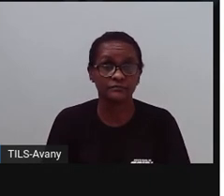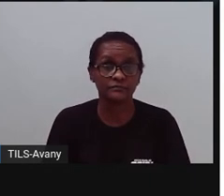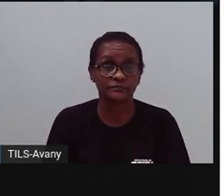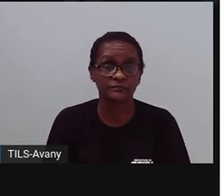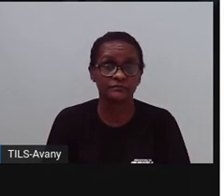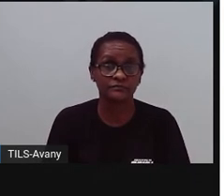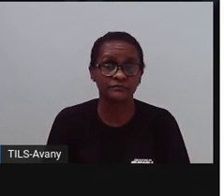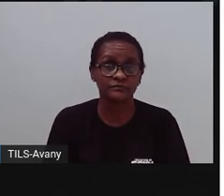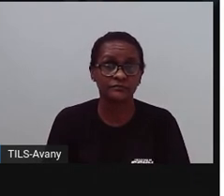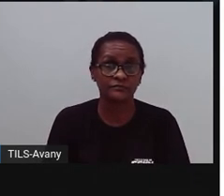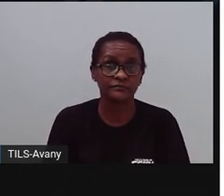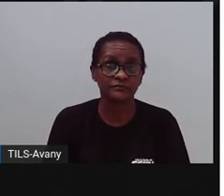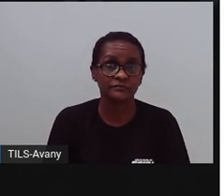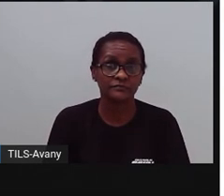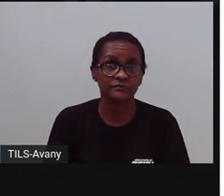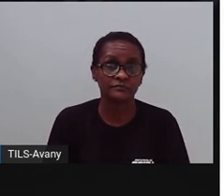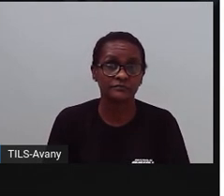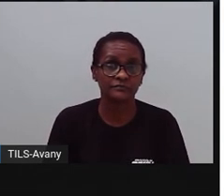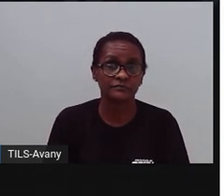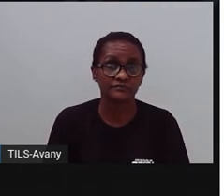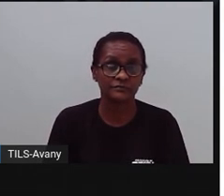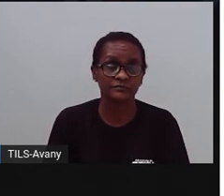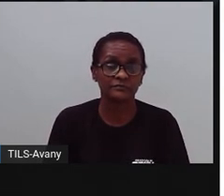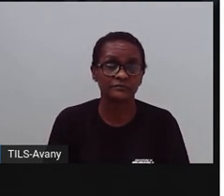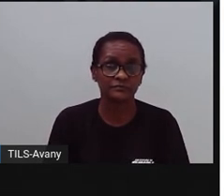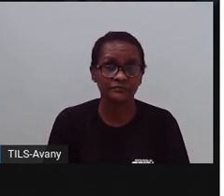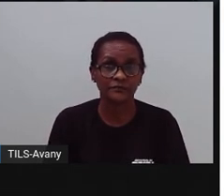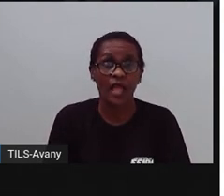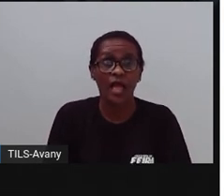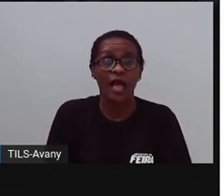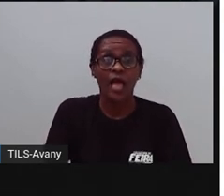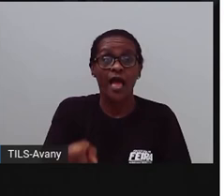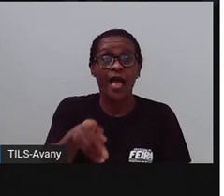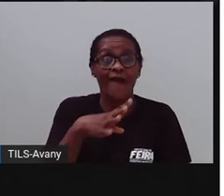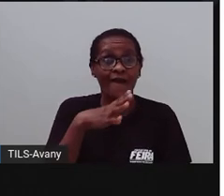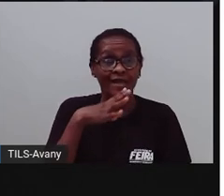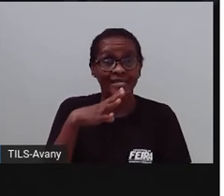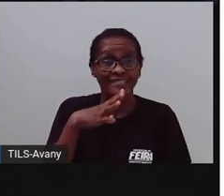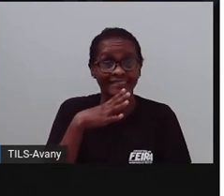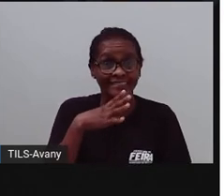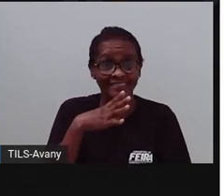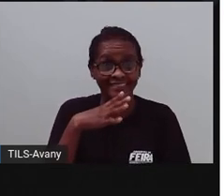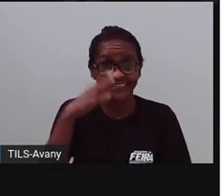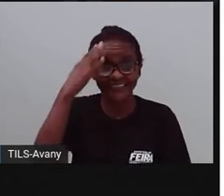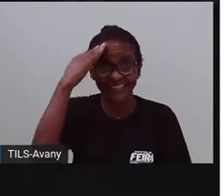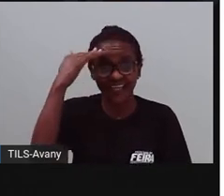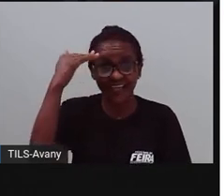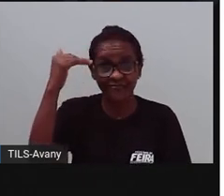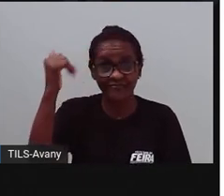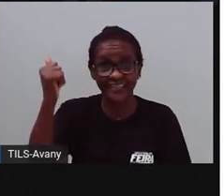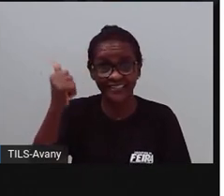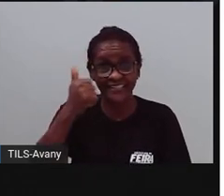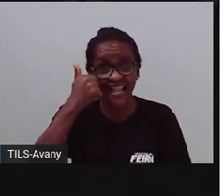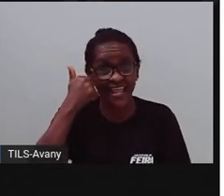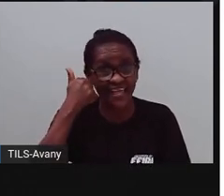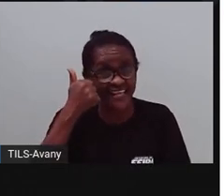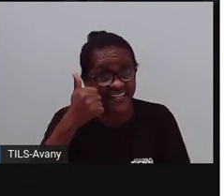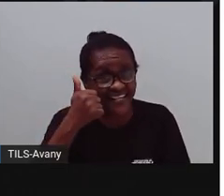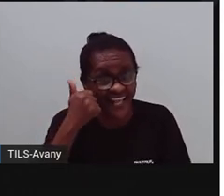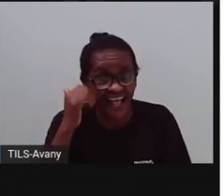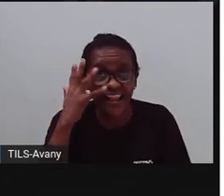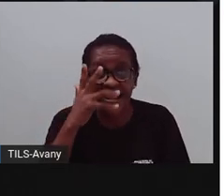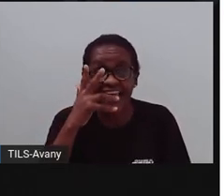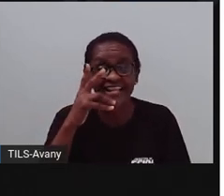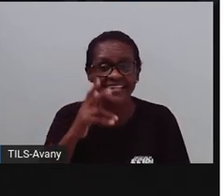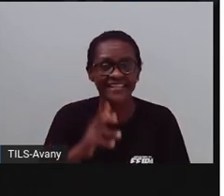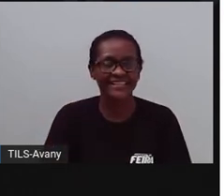Outro museu, que é um museu também, é o Museu Parque do Saber, né? E lá, lembra que a PROA já falou para vocês? Lá tem exposição